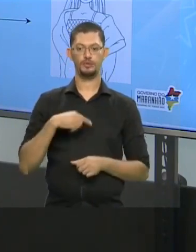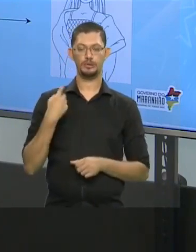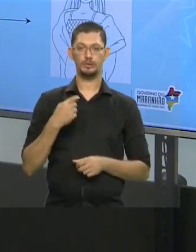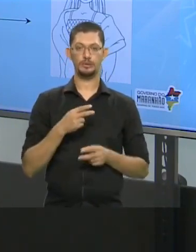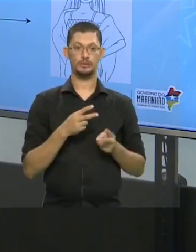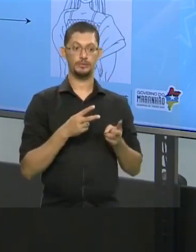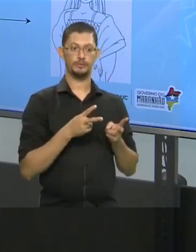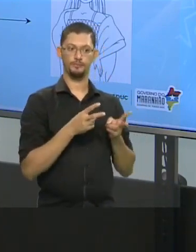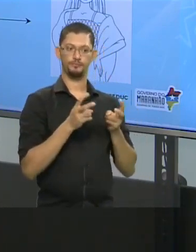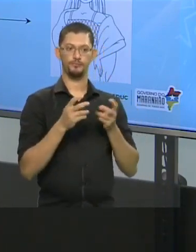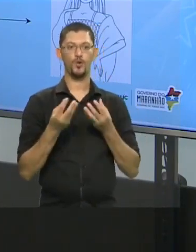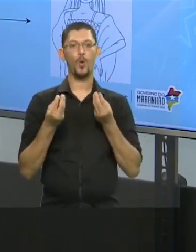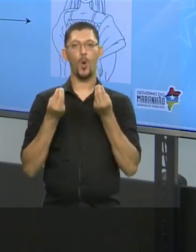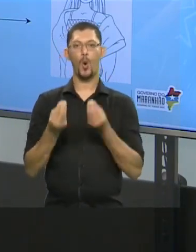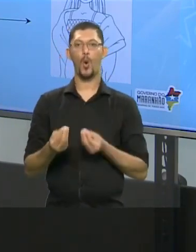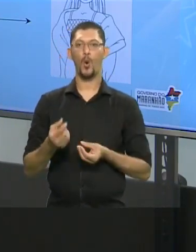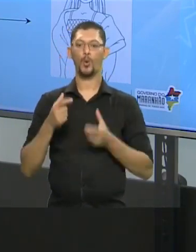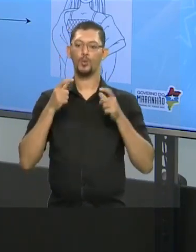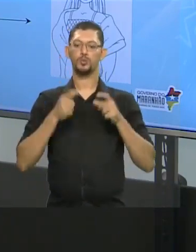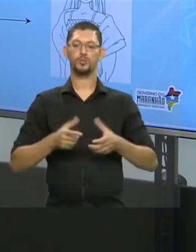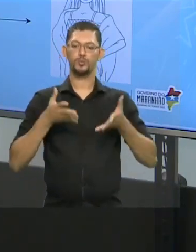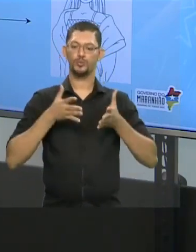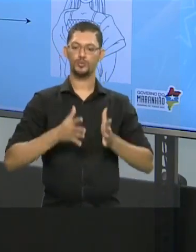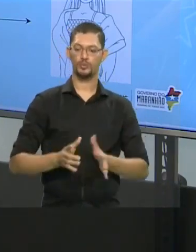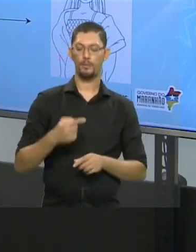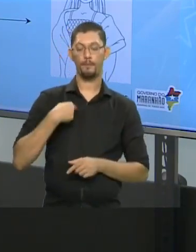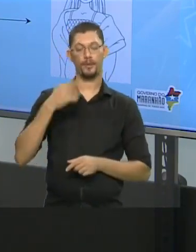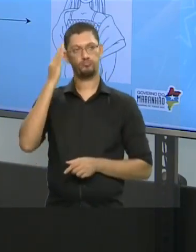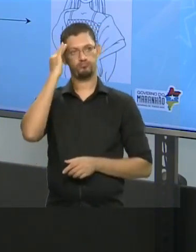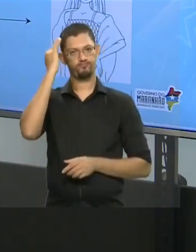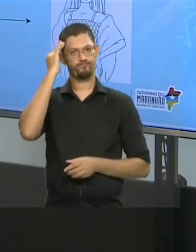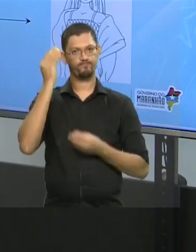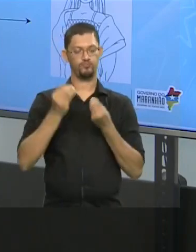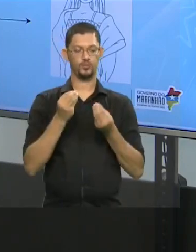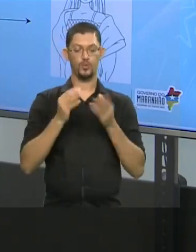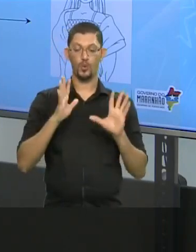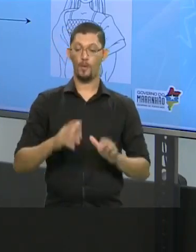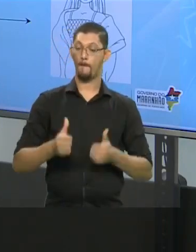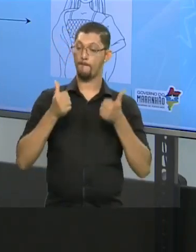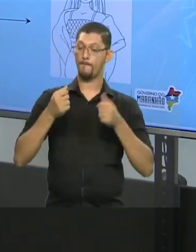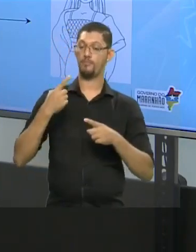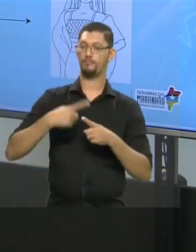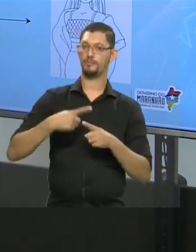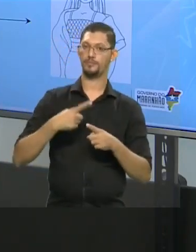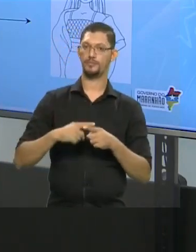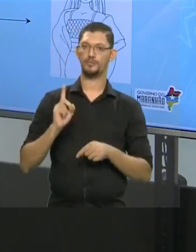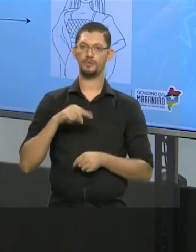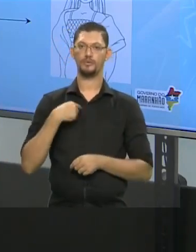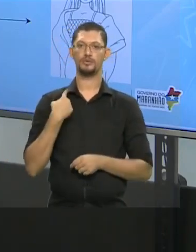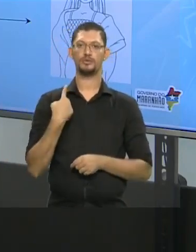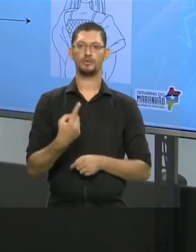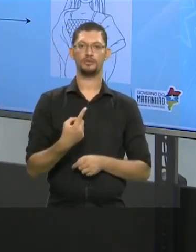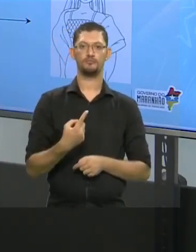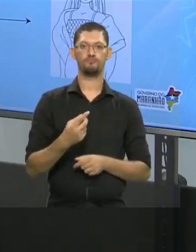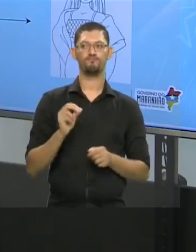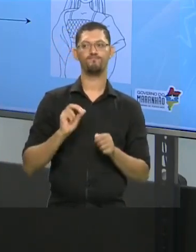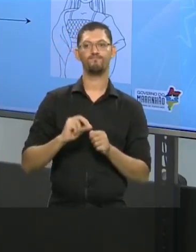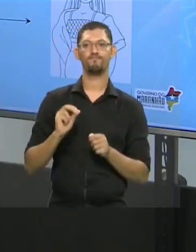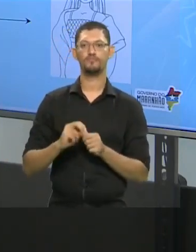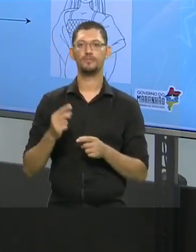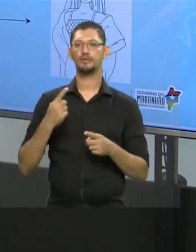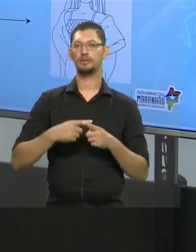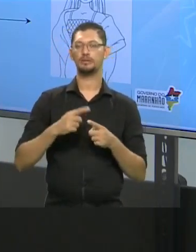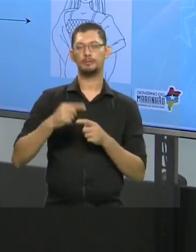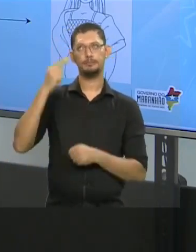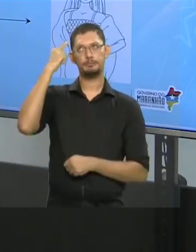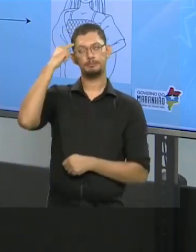atenção nas nossas origens para poder entender um pouquinho melhor por que a gente reage, por que